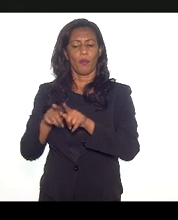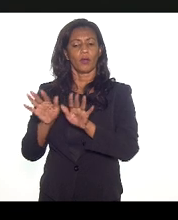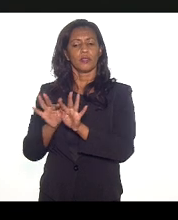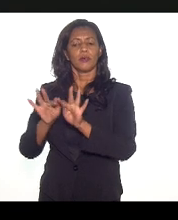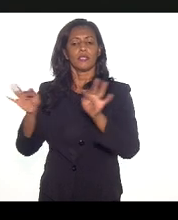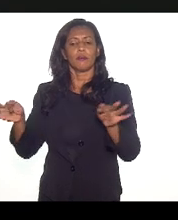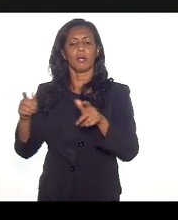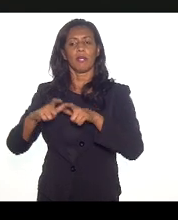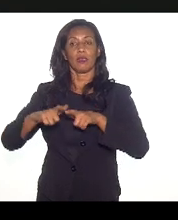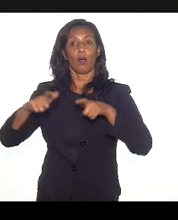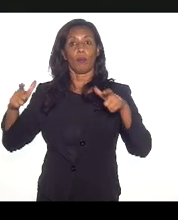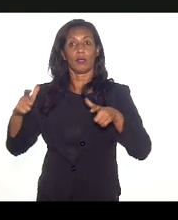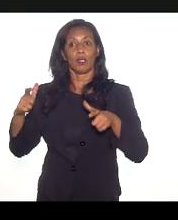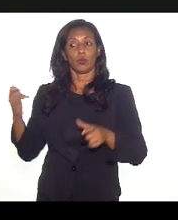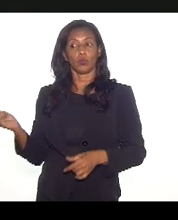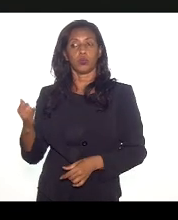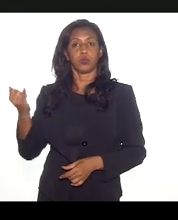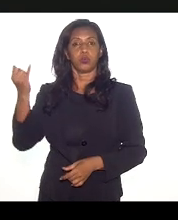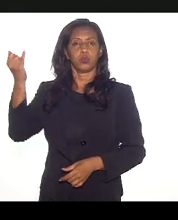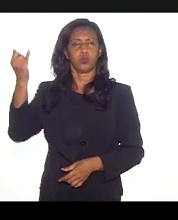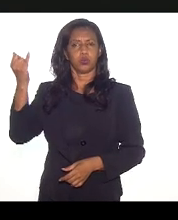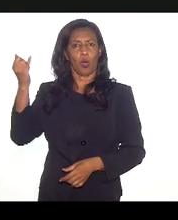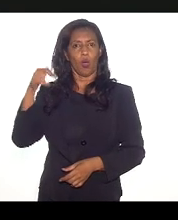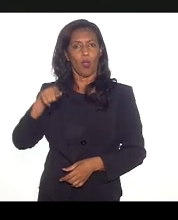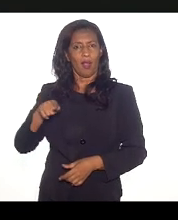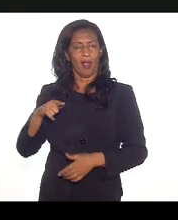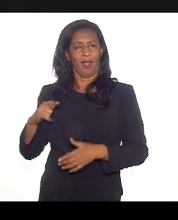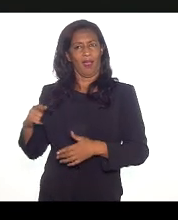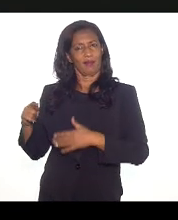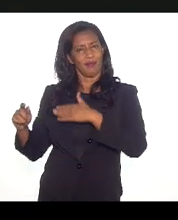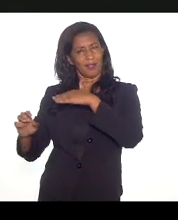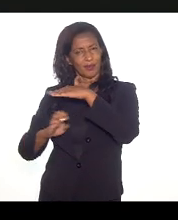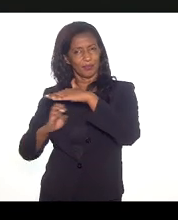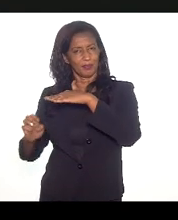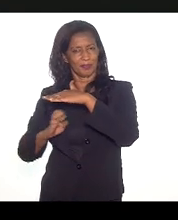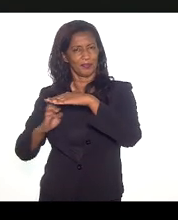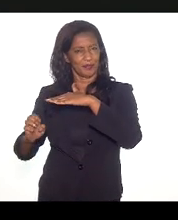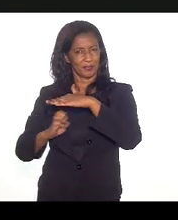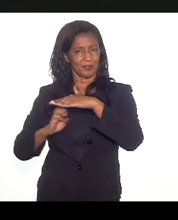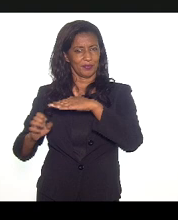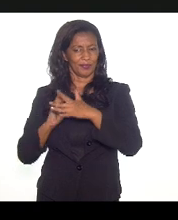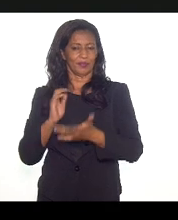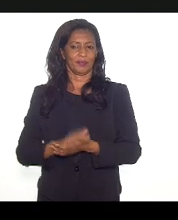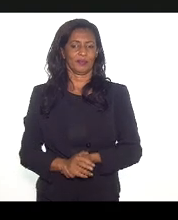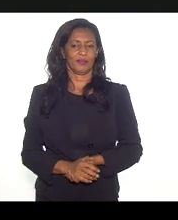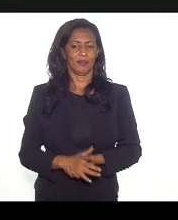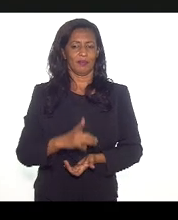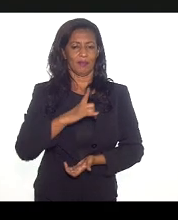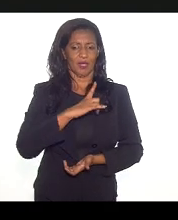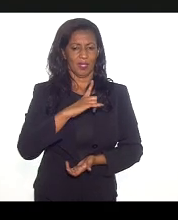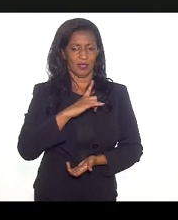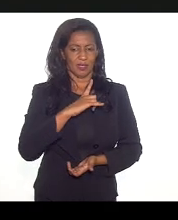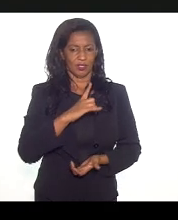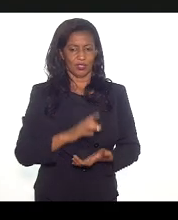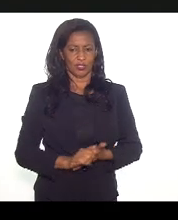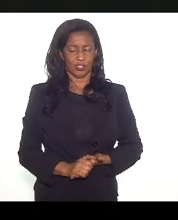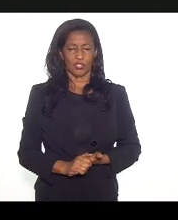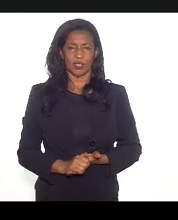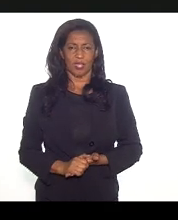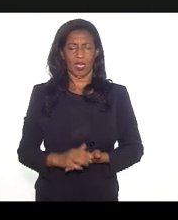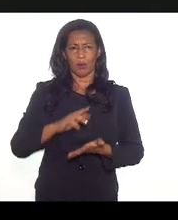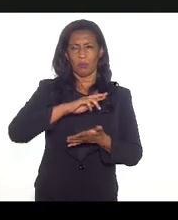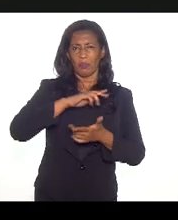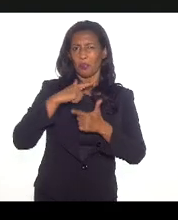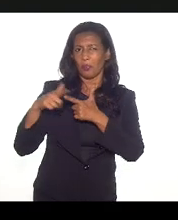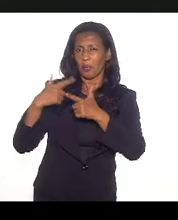aumentando o lucro do setor privado, nada contra, mas a gente precisa de receita pública. Temos uma desigualdade absurda, problemas absurdos no